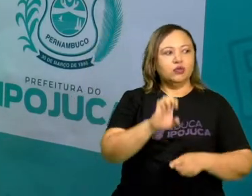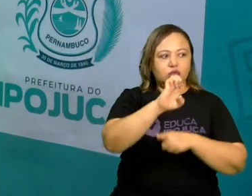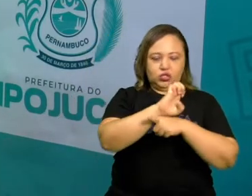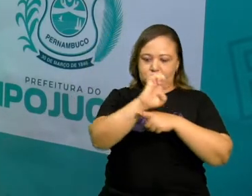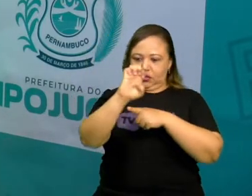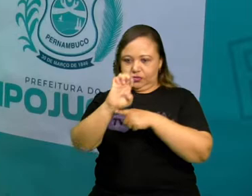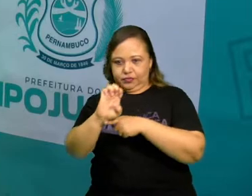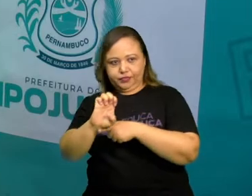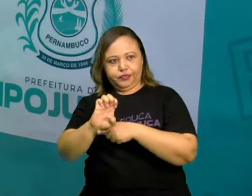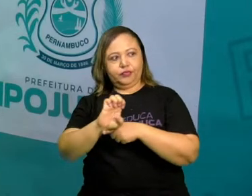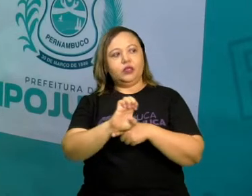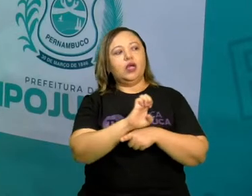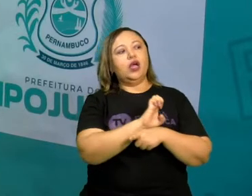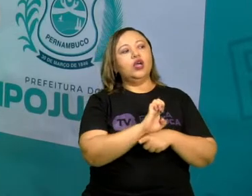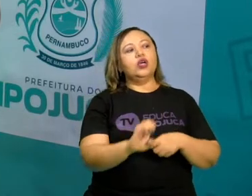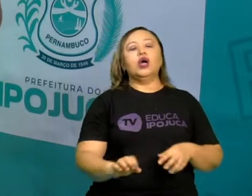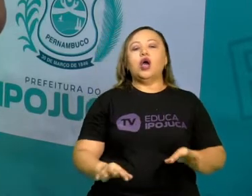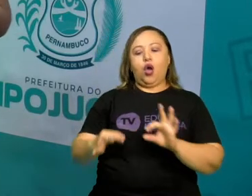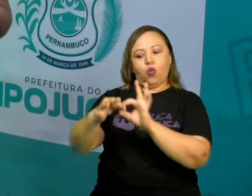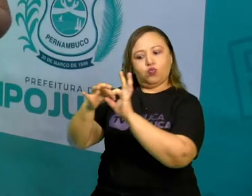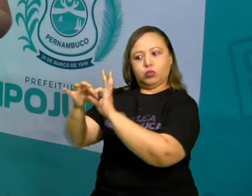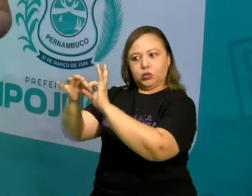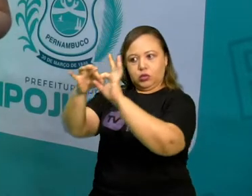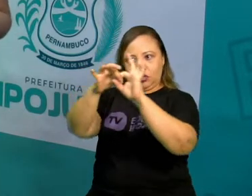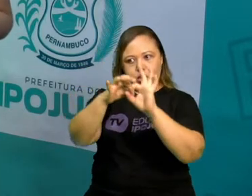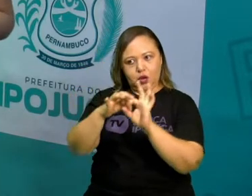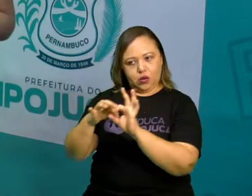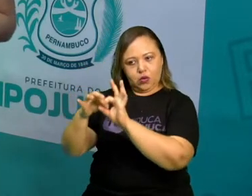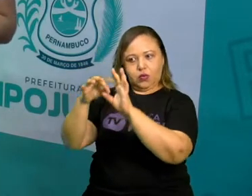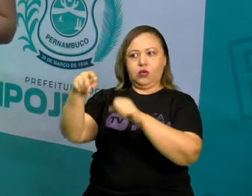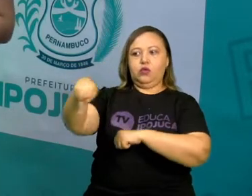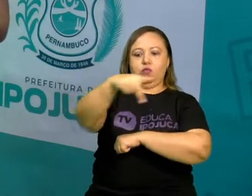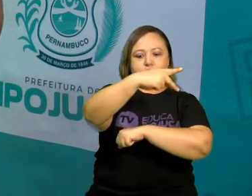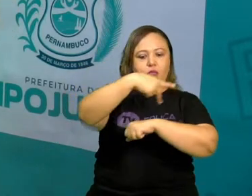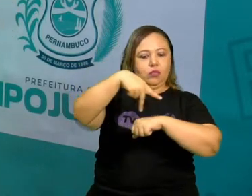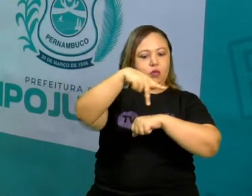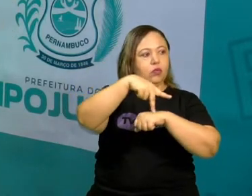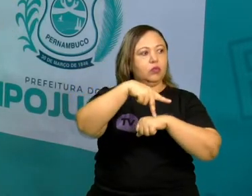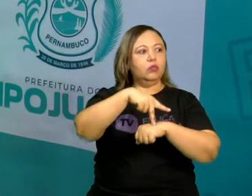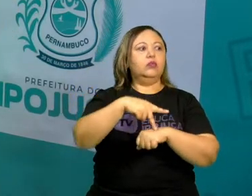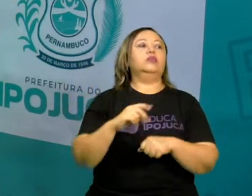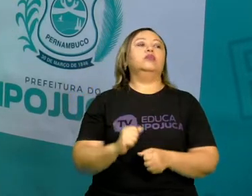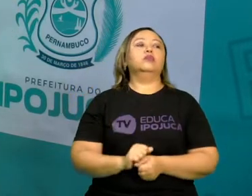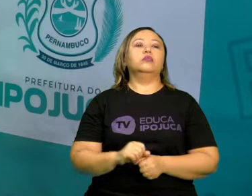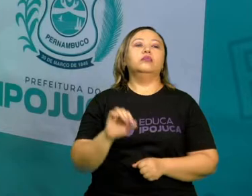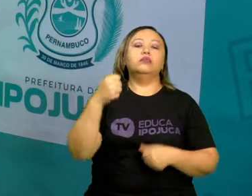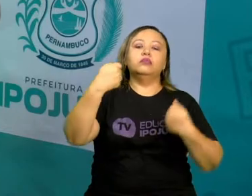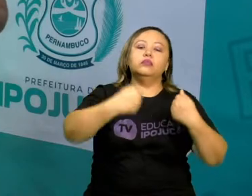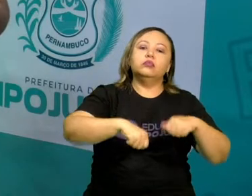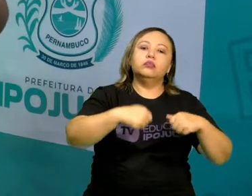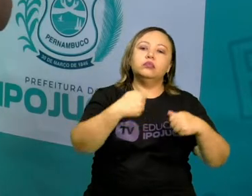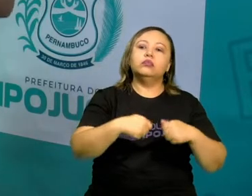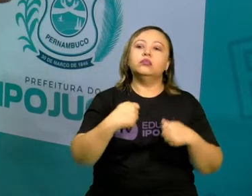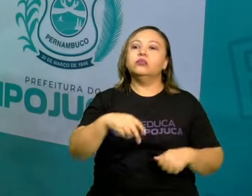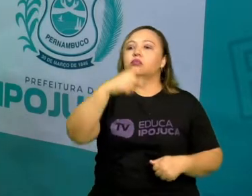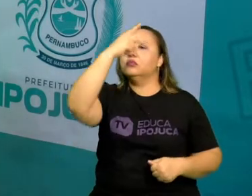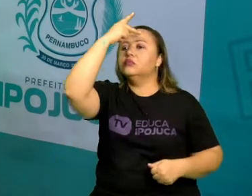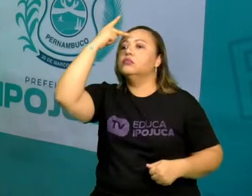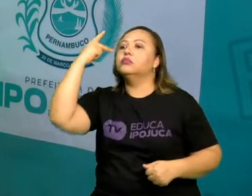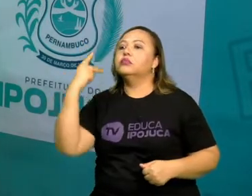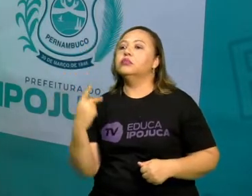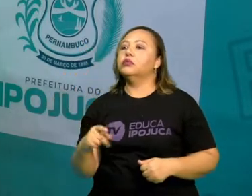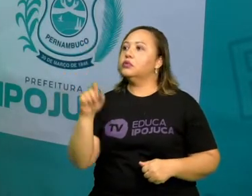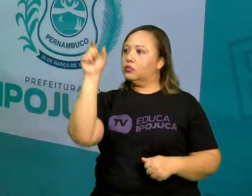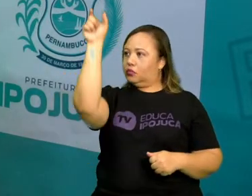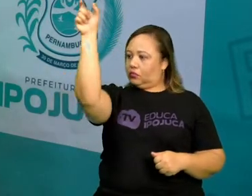tem o Estado, a União e o País. E o que é que isso significa? Que também precisa de alguém que organize